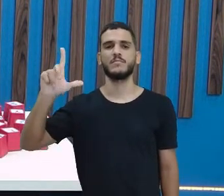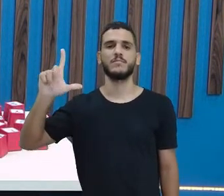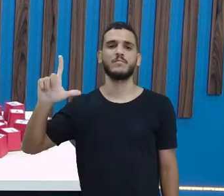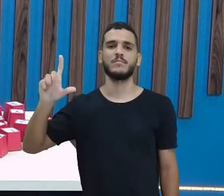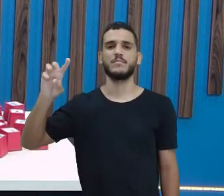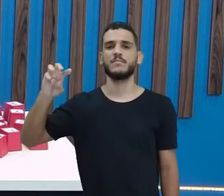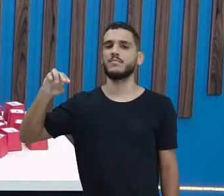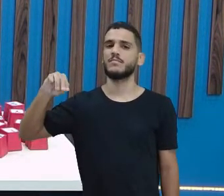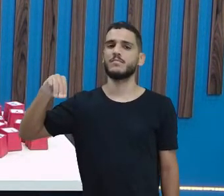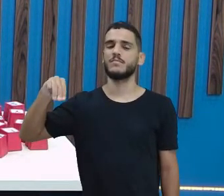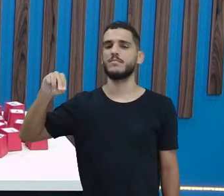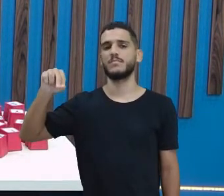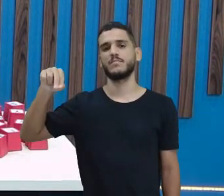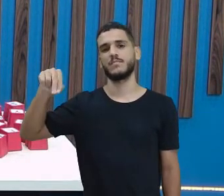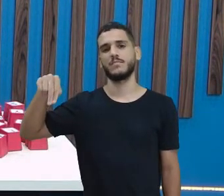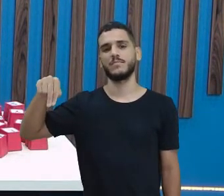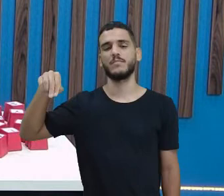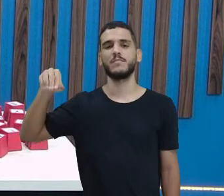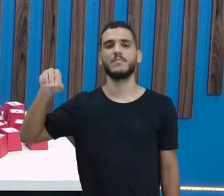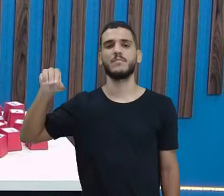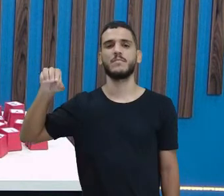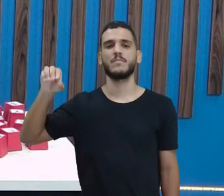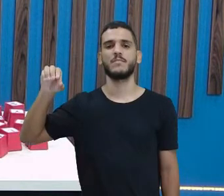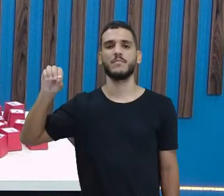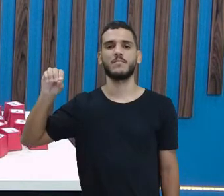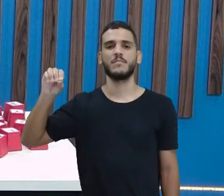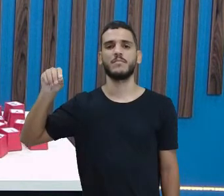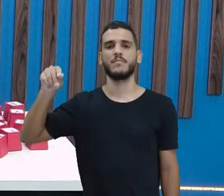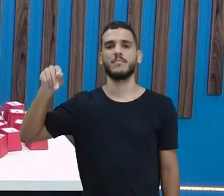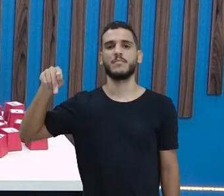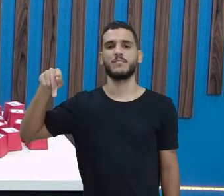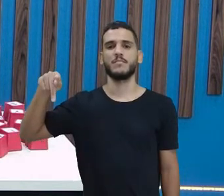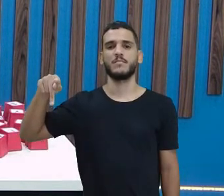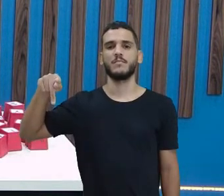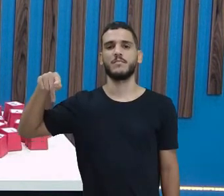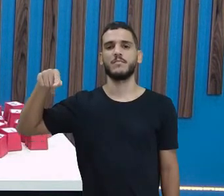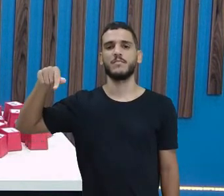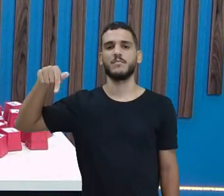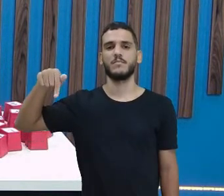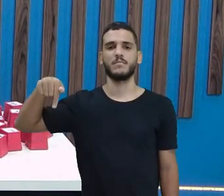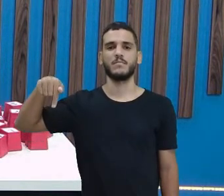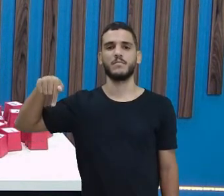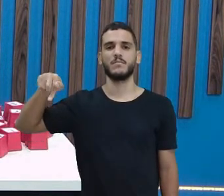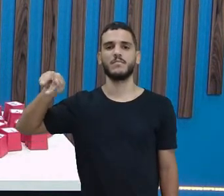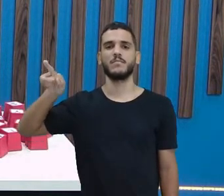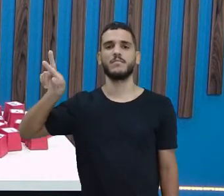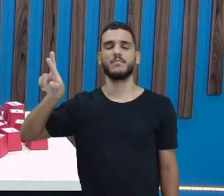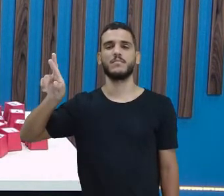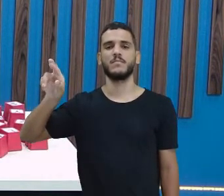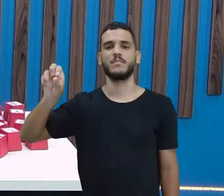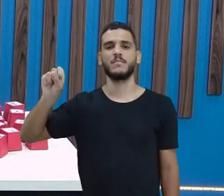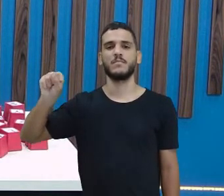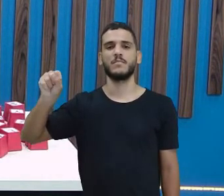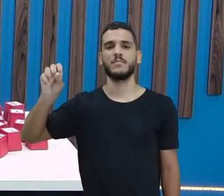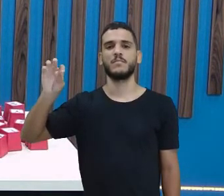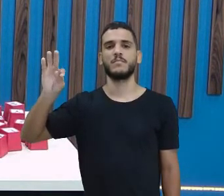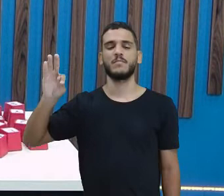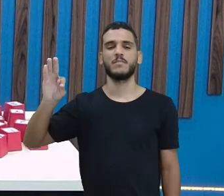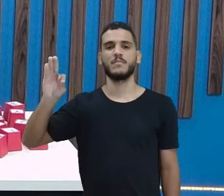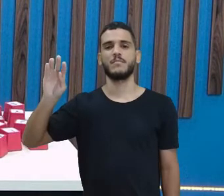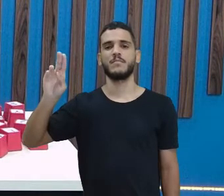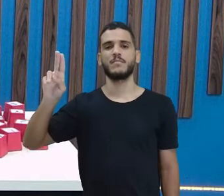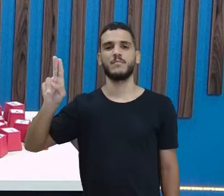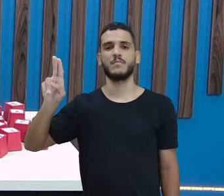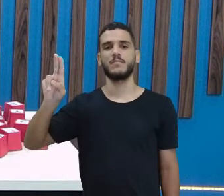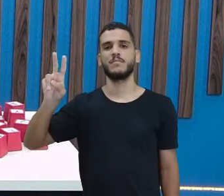L, M, N, O, P, Q, R, S,